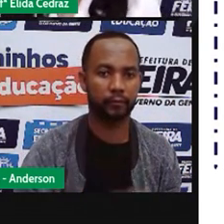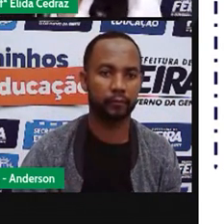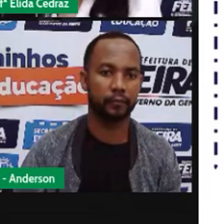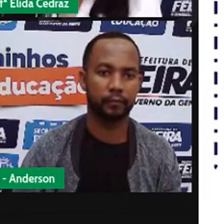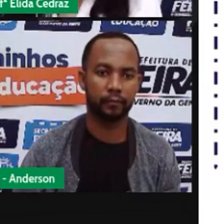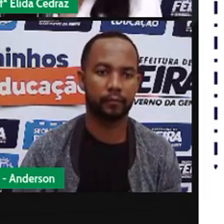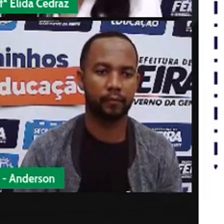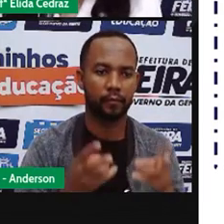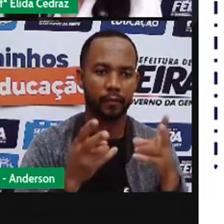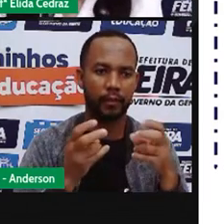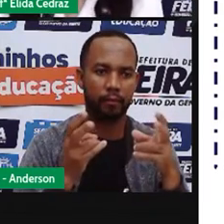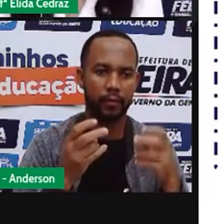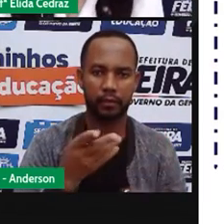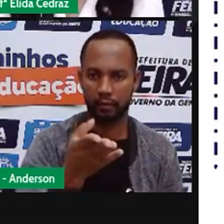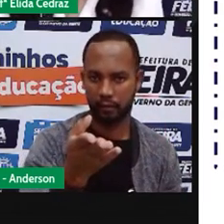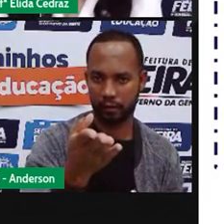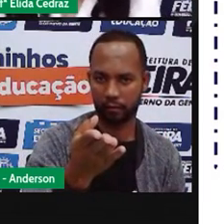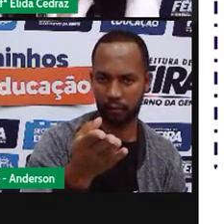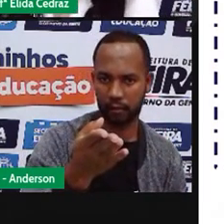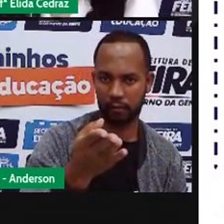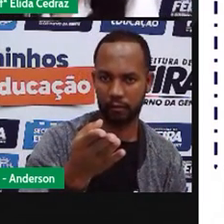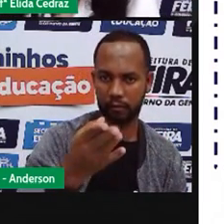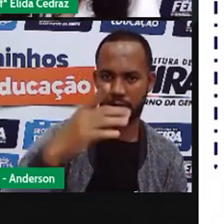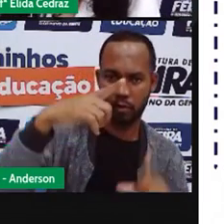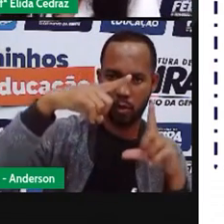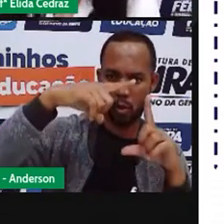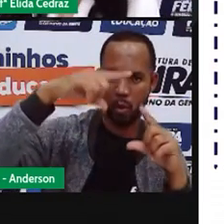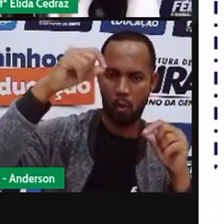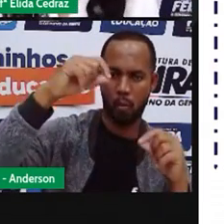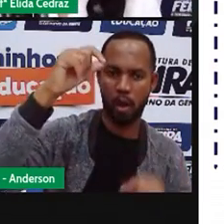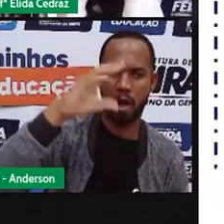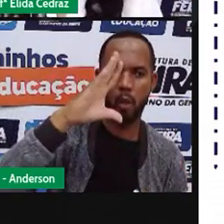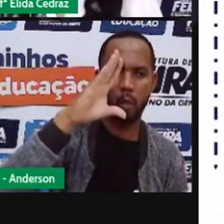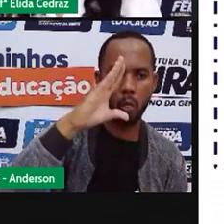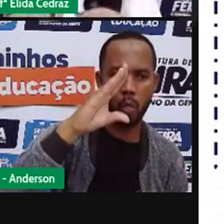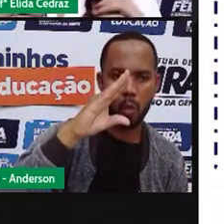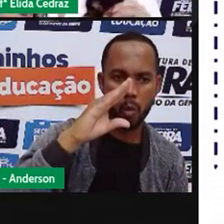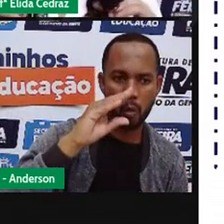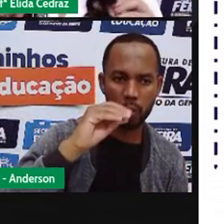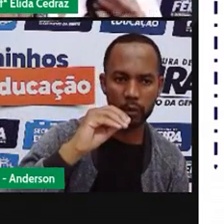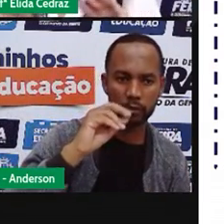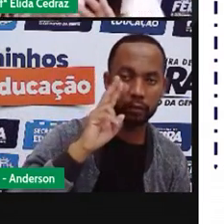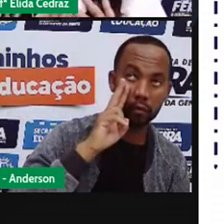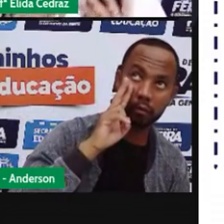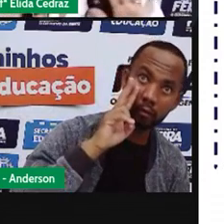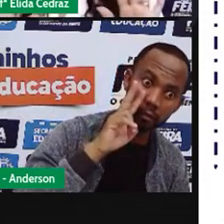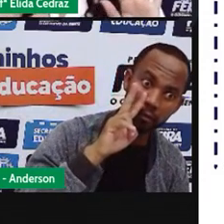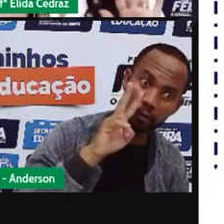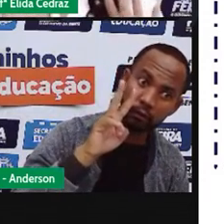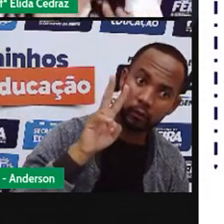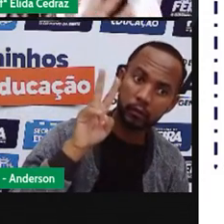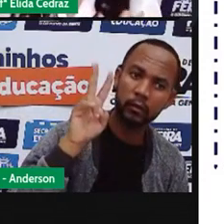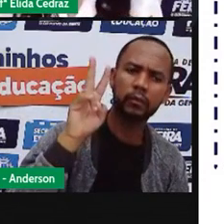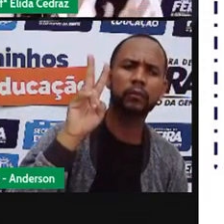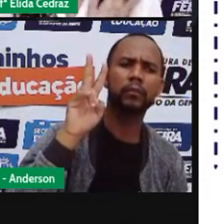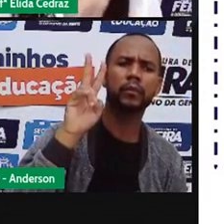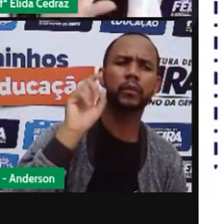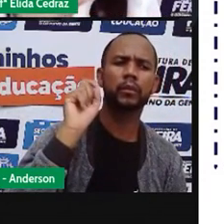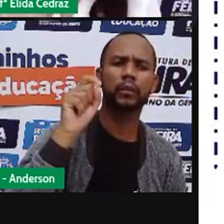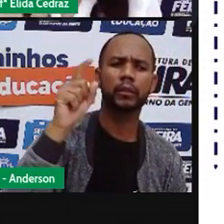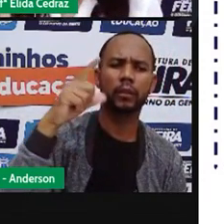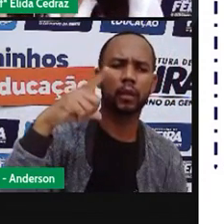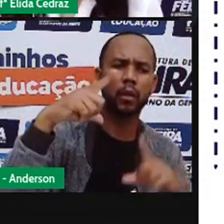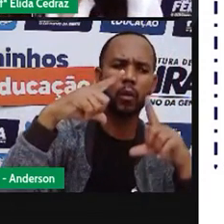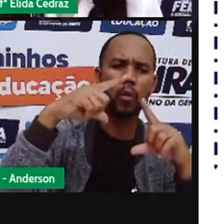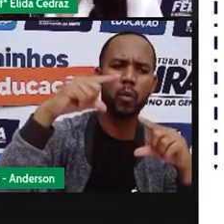Observe a sombra da lua. Pois é, à noite, quando você olha para o céu e contempla a lua